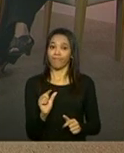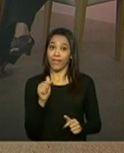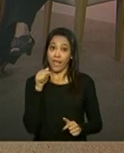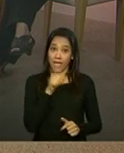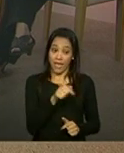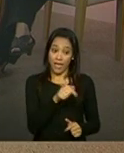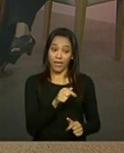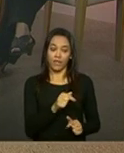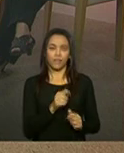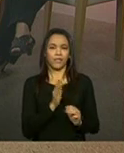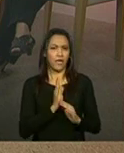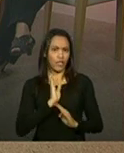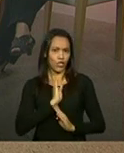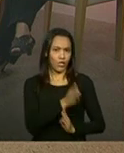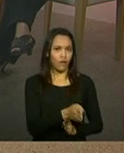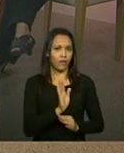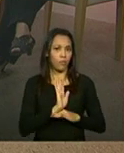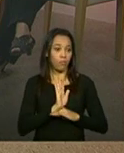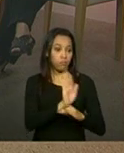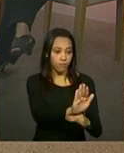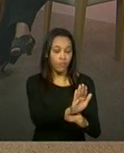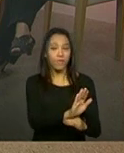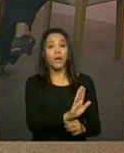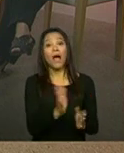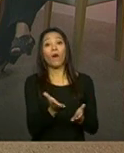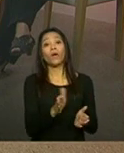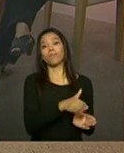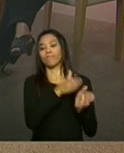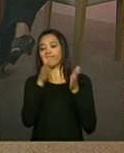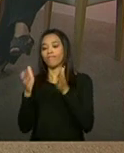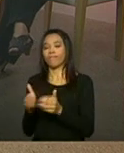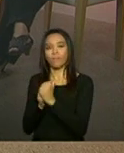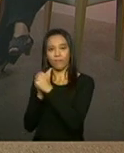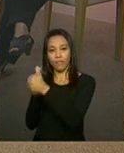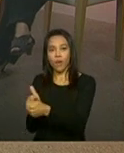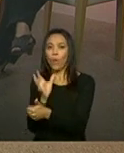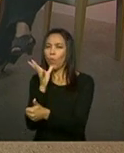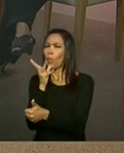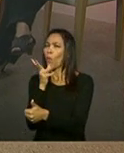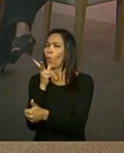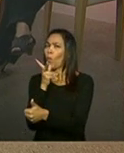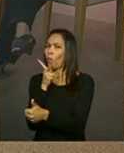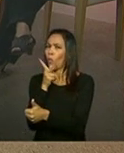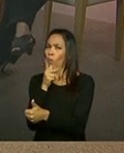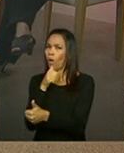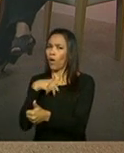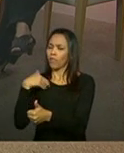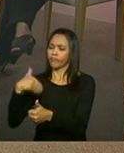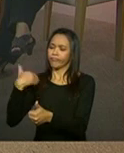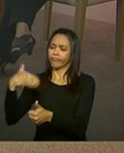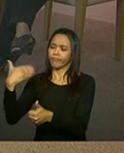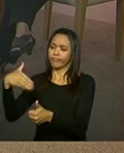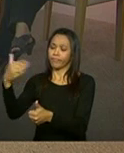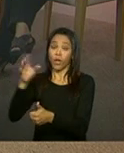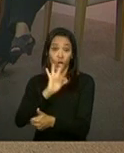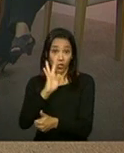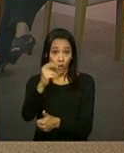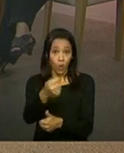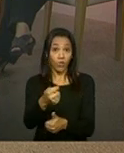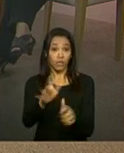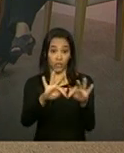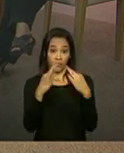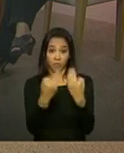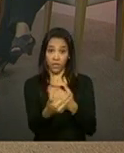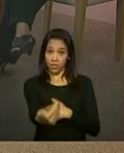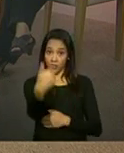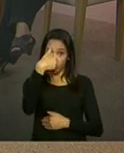imediata, mais pontual, e o acompanhamento, ele já é uma ação mais longa, sistemática. Nem todas as famílias que frequentam o CRAS vão